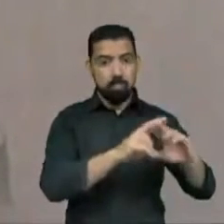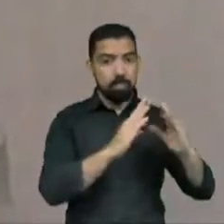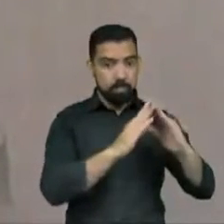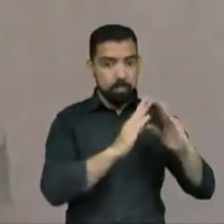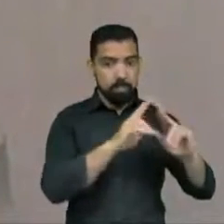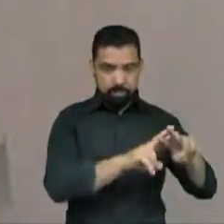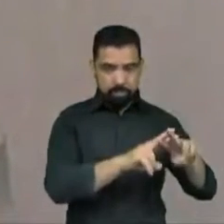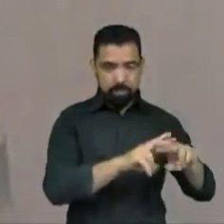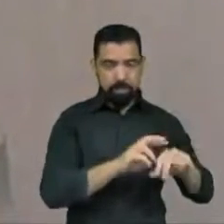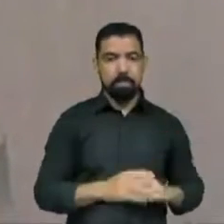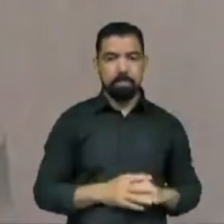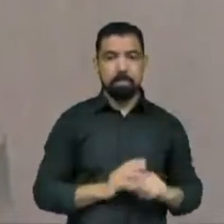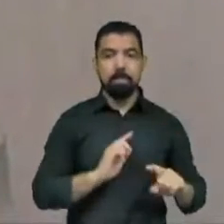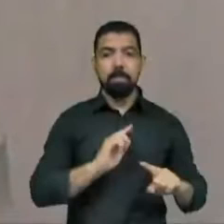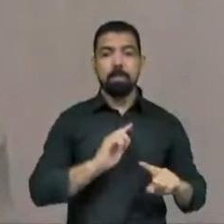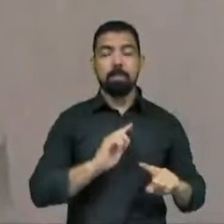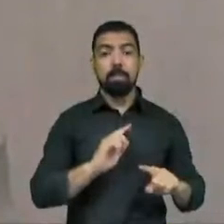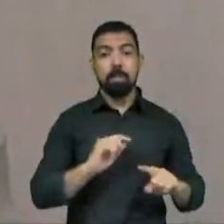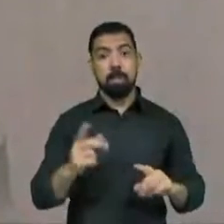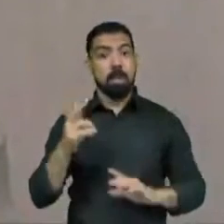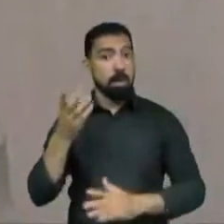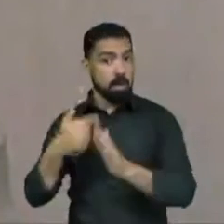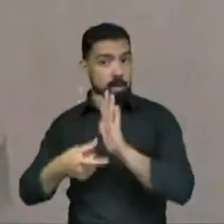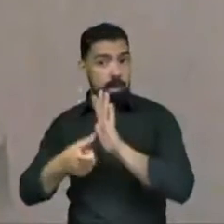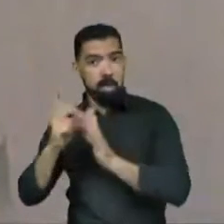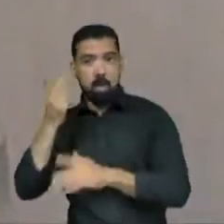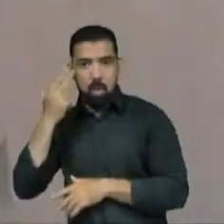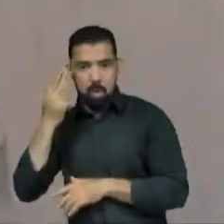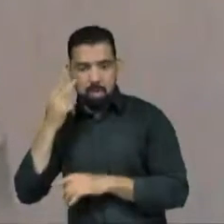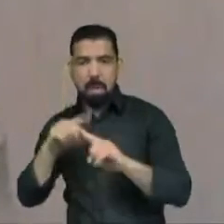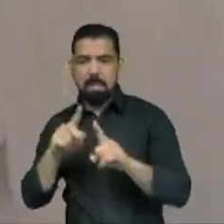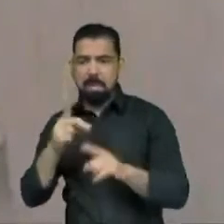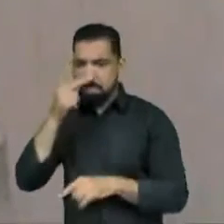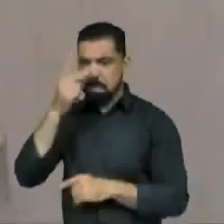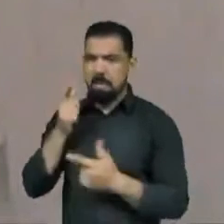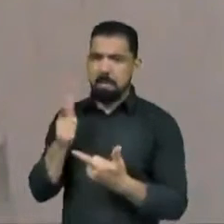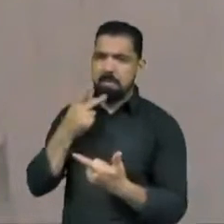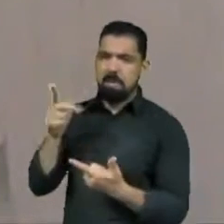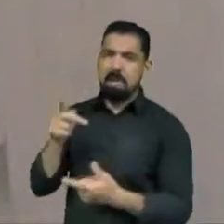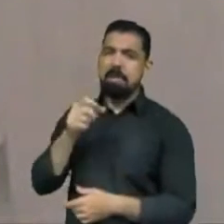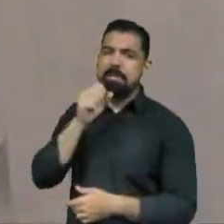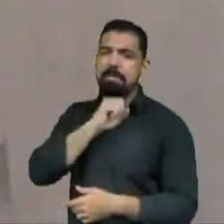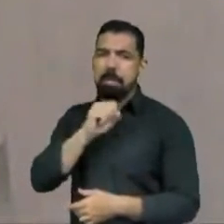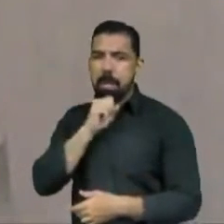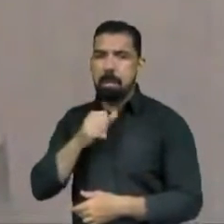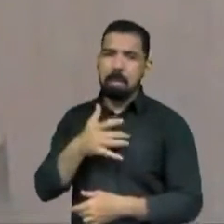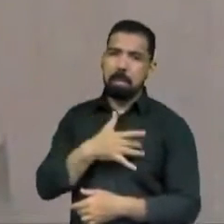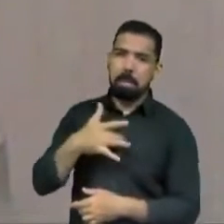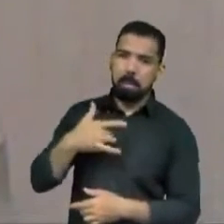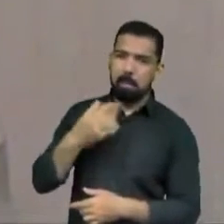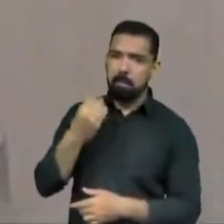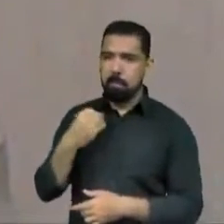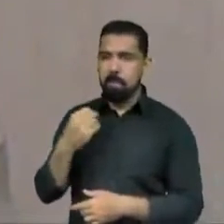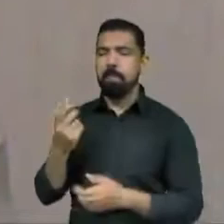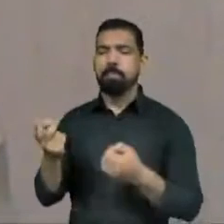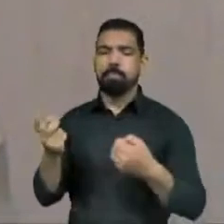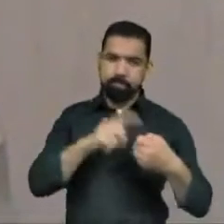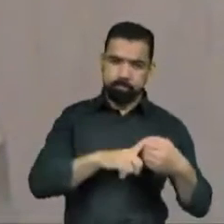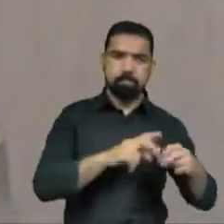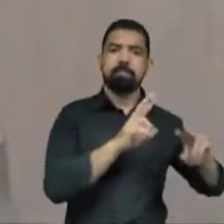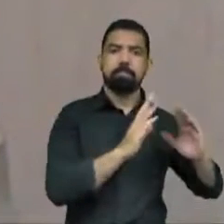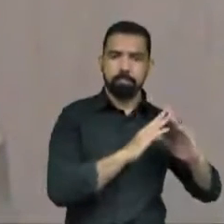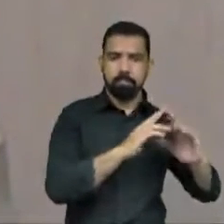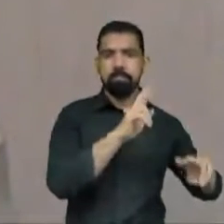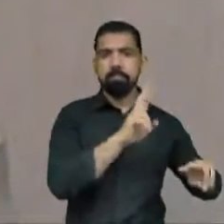depois foi para a prisão domiciliar em razão do seu estado de saúde e idade. Na prisão domiciliar lhe foram colocadas